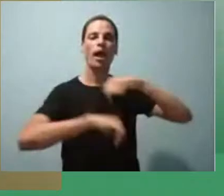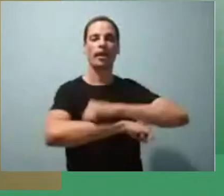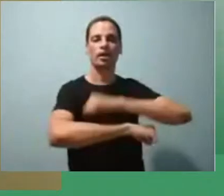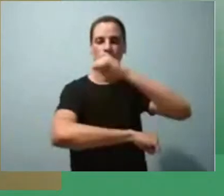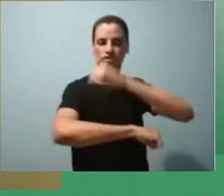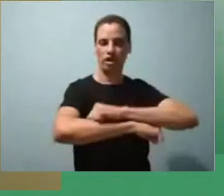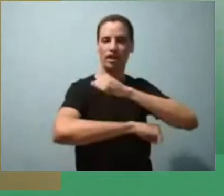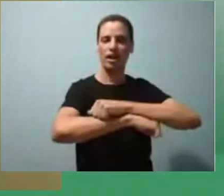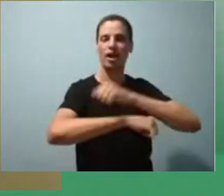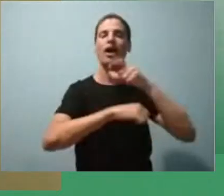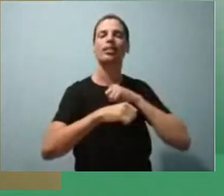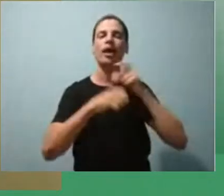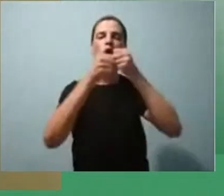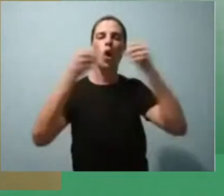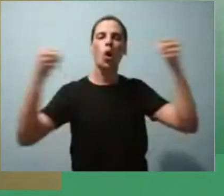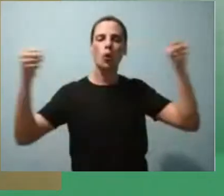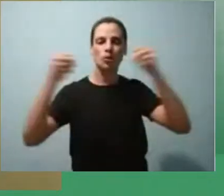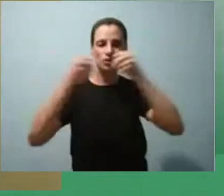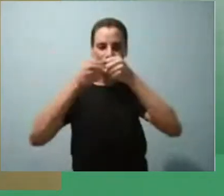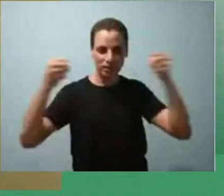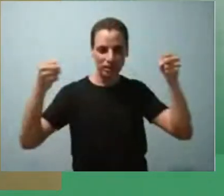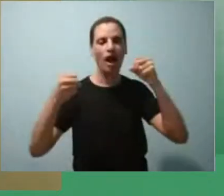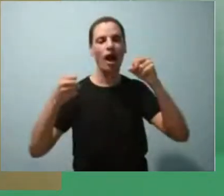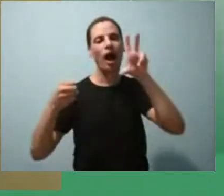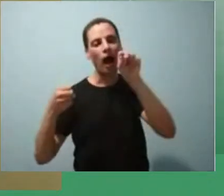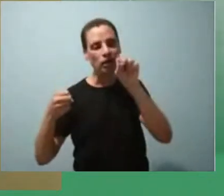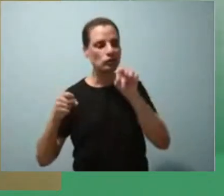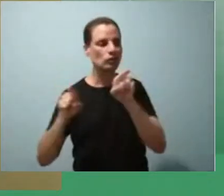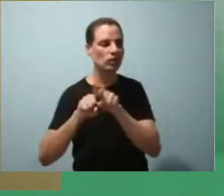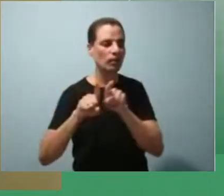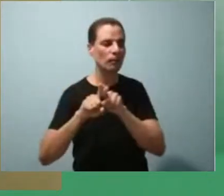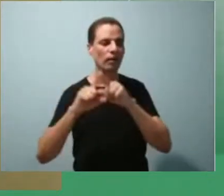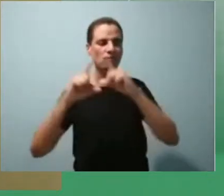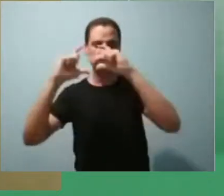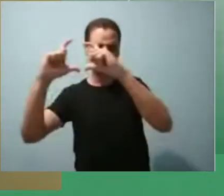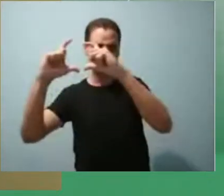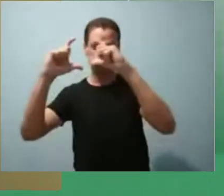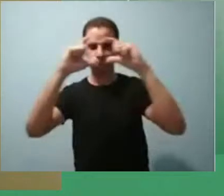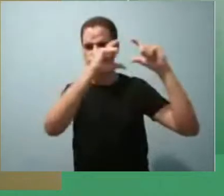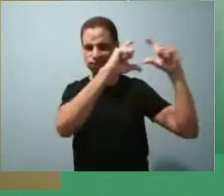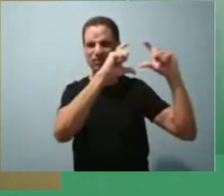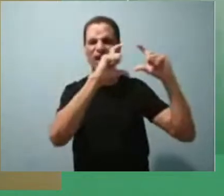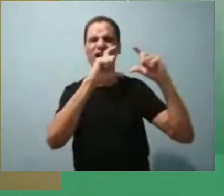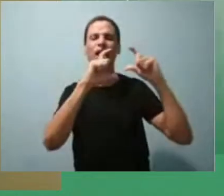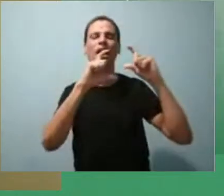cortina azul e dois quadrinhos na parede, tá?